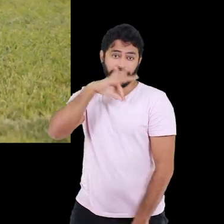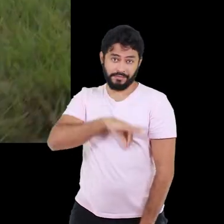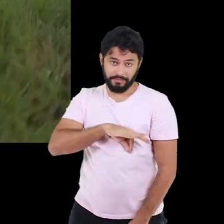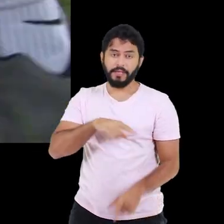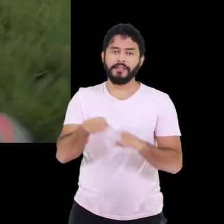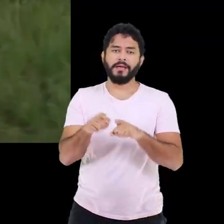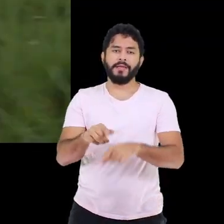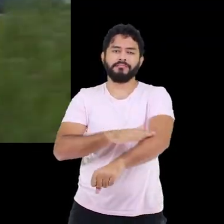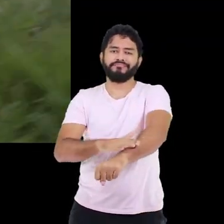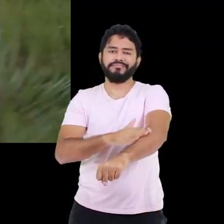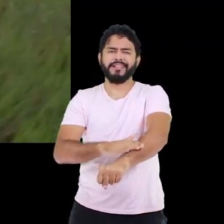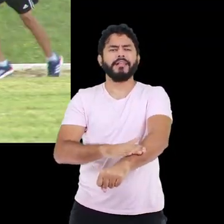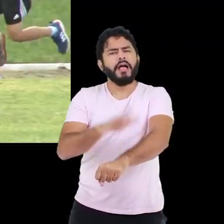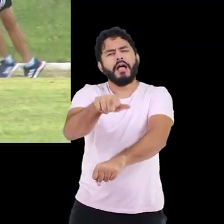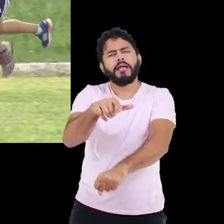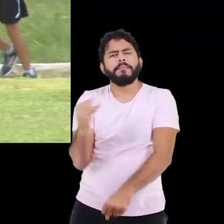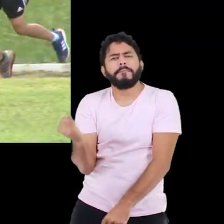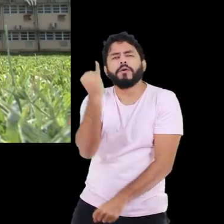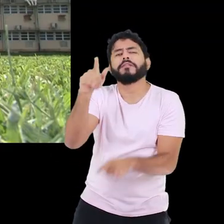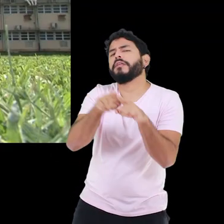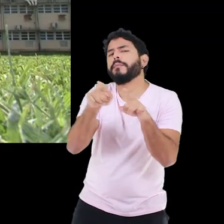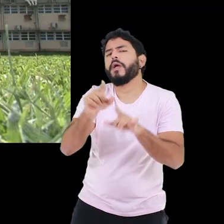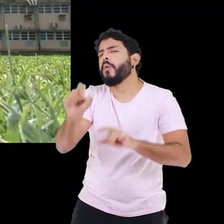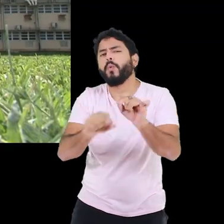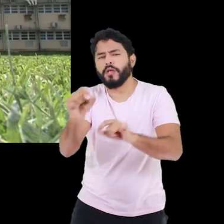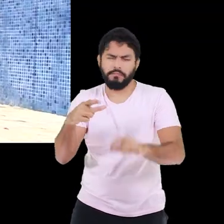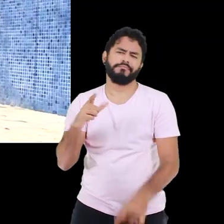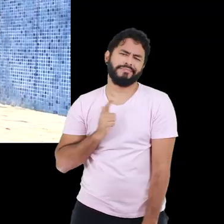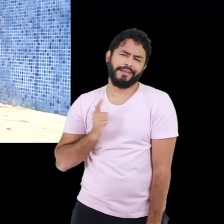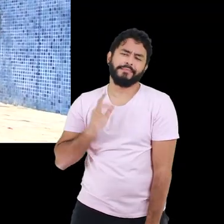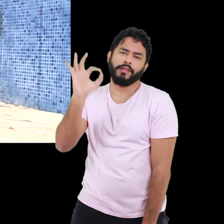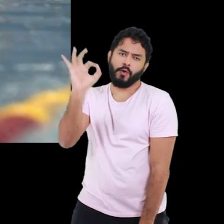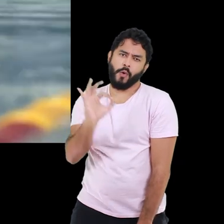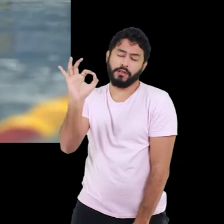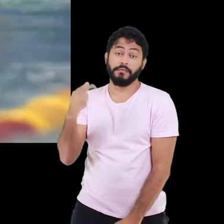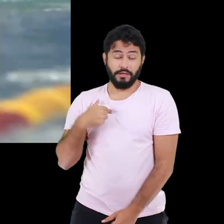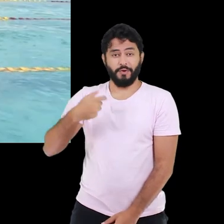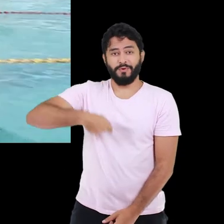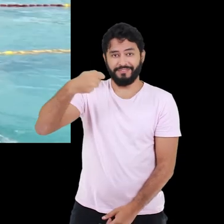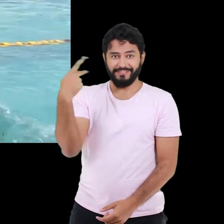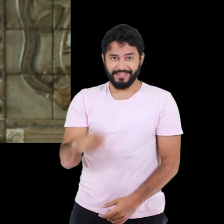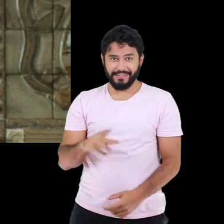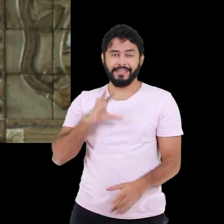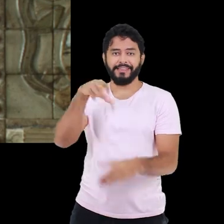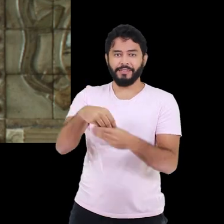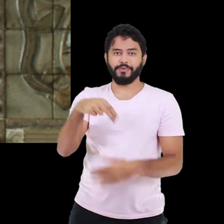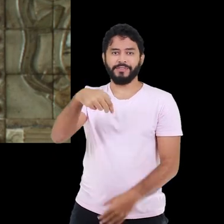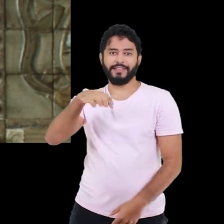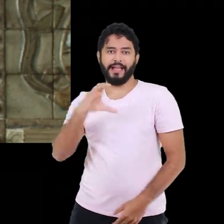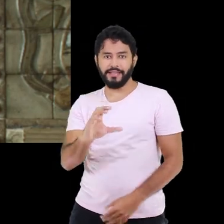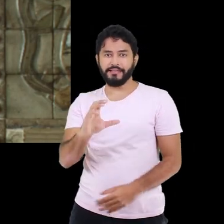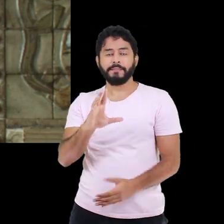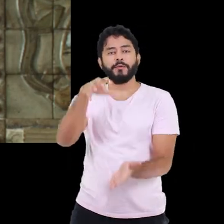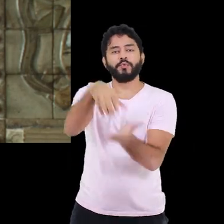entrei como cota de renda e de cor. E acho importante também ter essa cota. Eu sou vocista